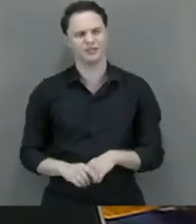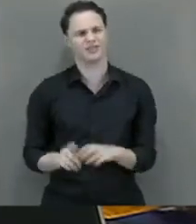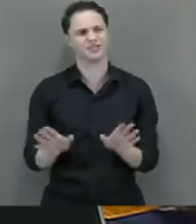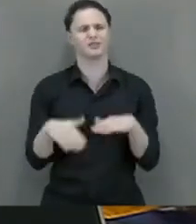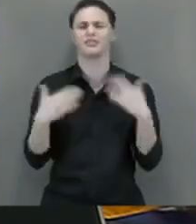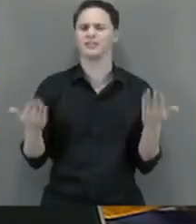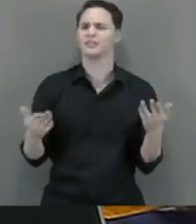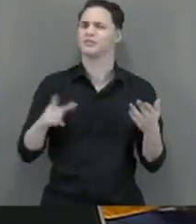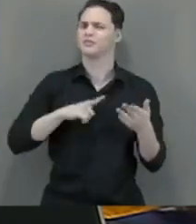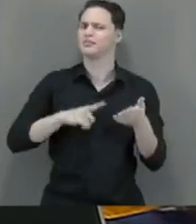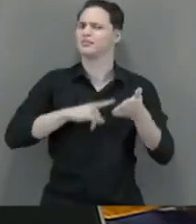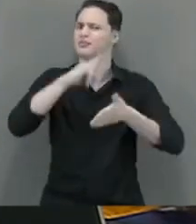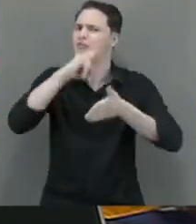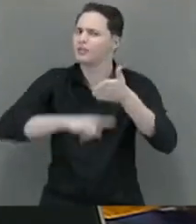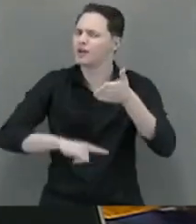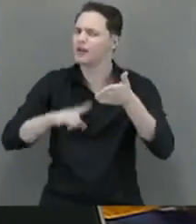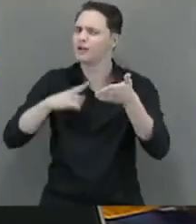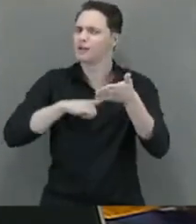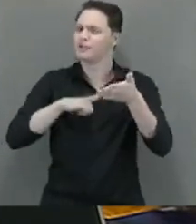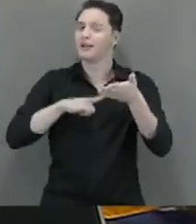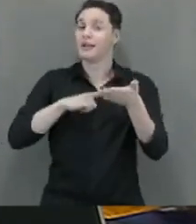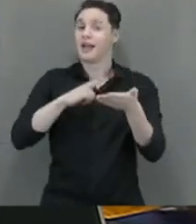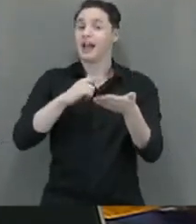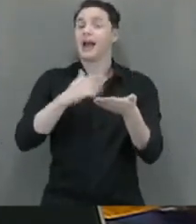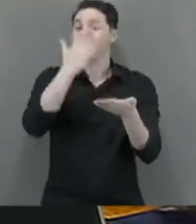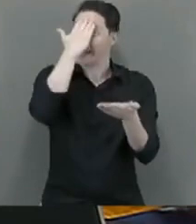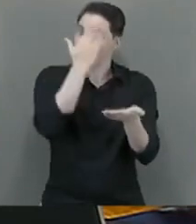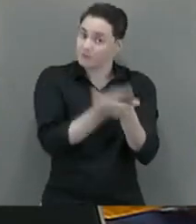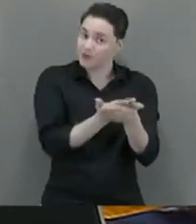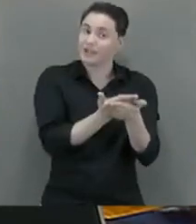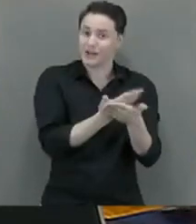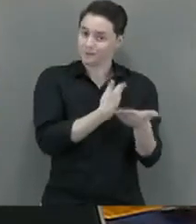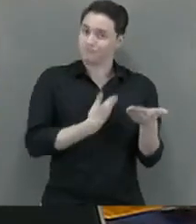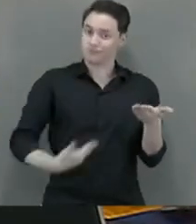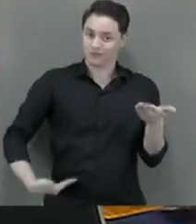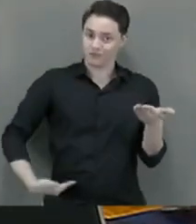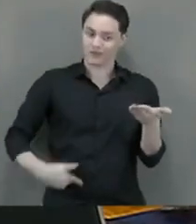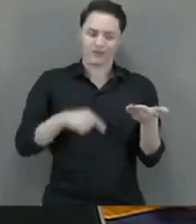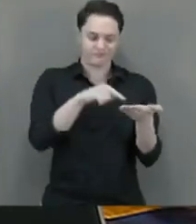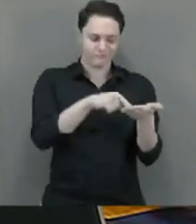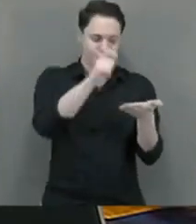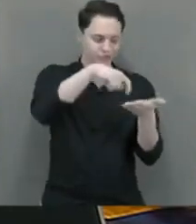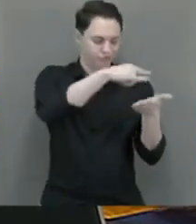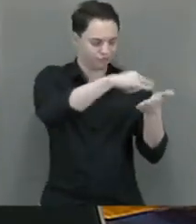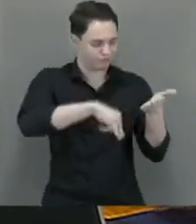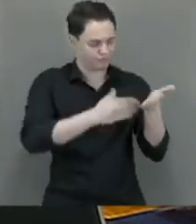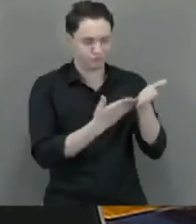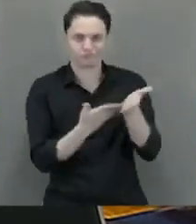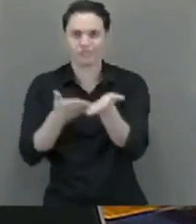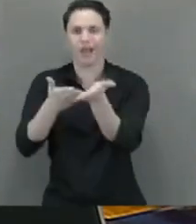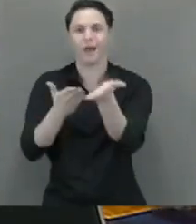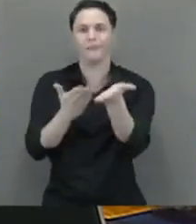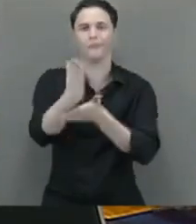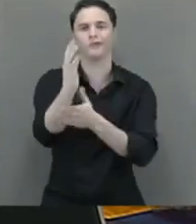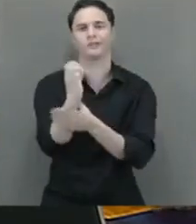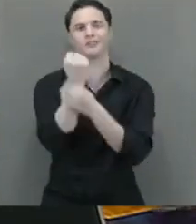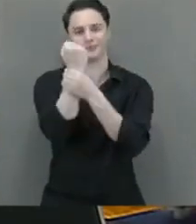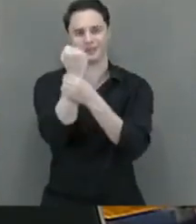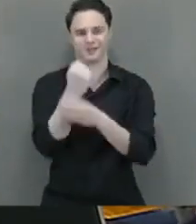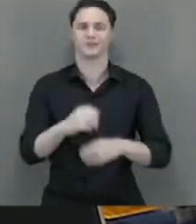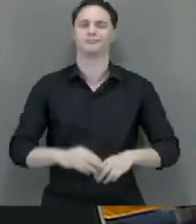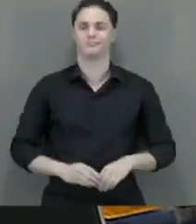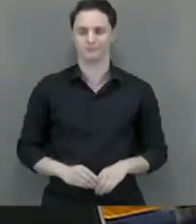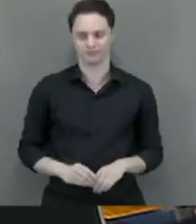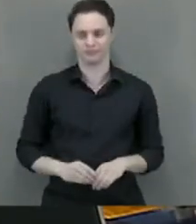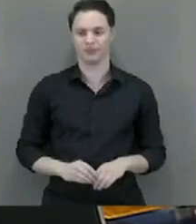documentos são dotados de fé pública e, portanto, aptos a conferir a necessária segurança jurídica.